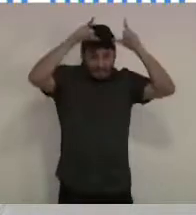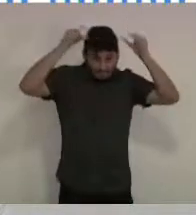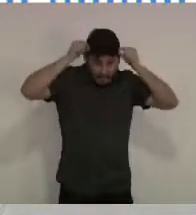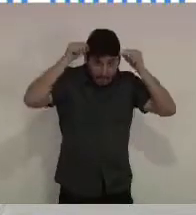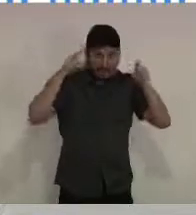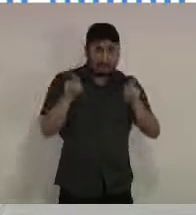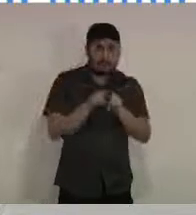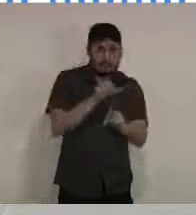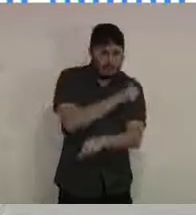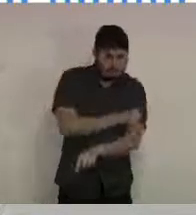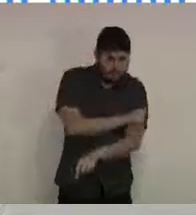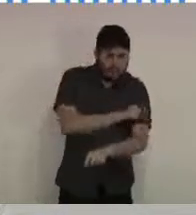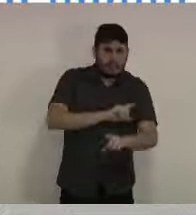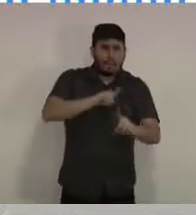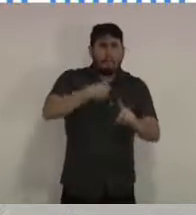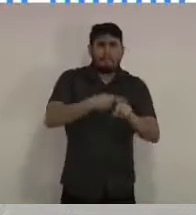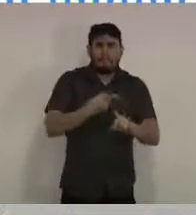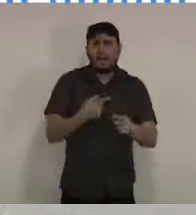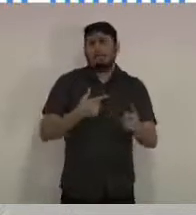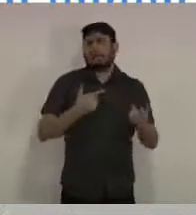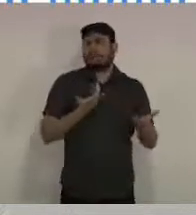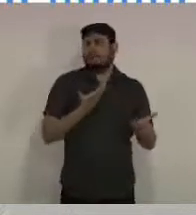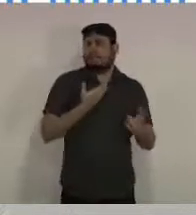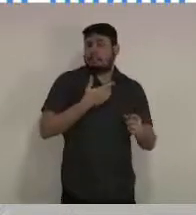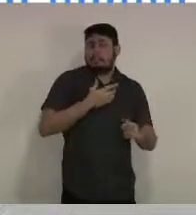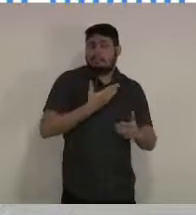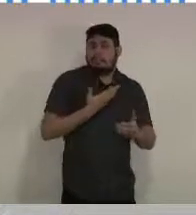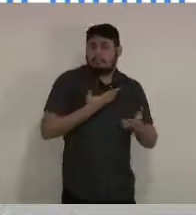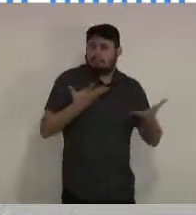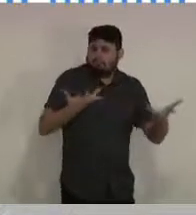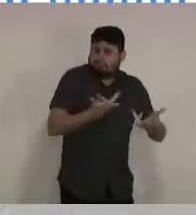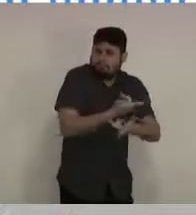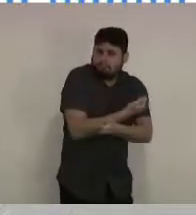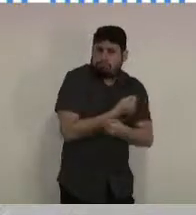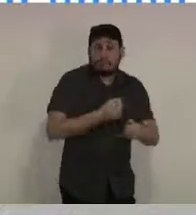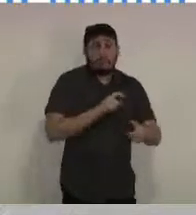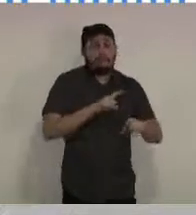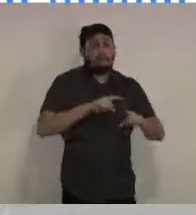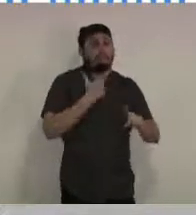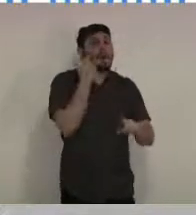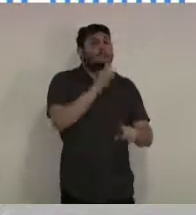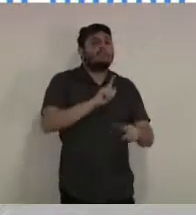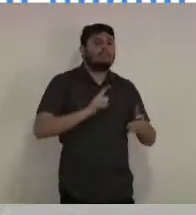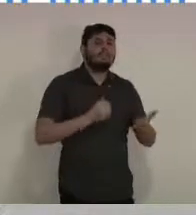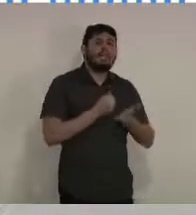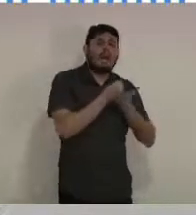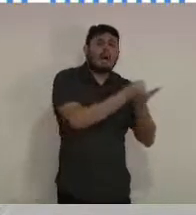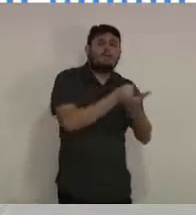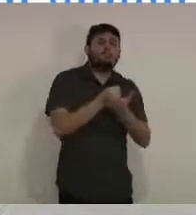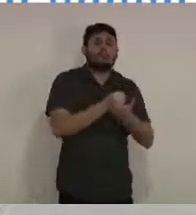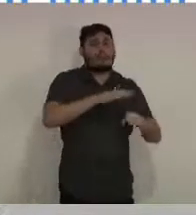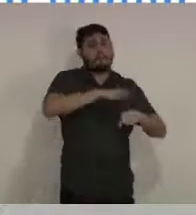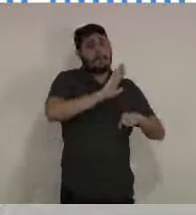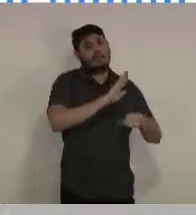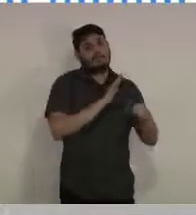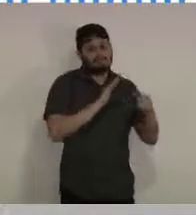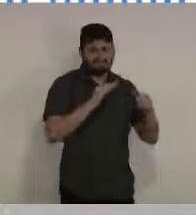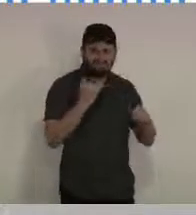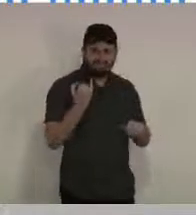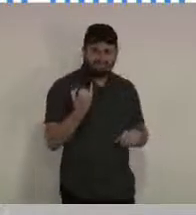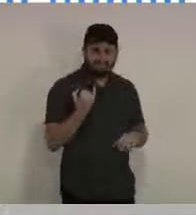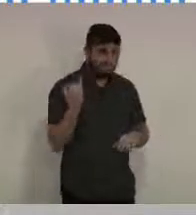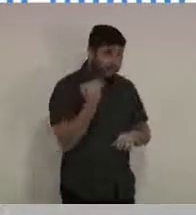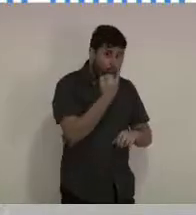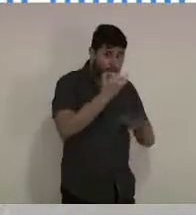especialidade para dar toda a assistência necessária. E aí já chegamos a ter dias de ultrapassar os